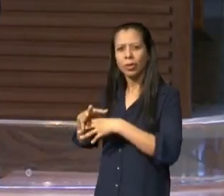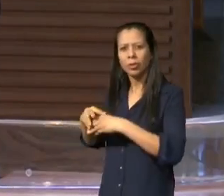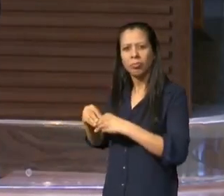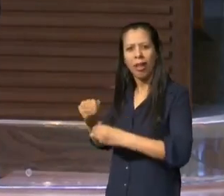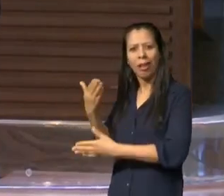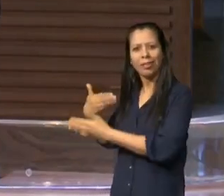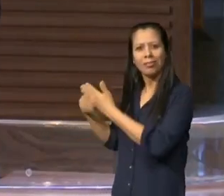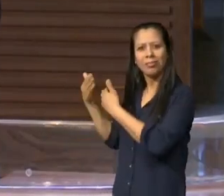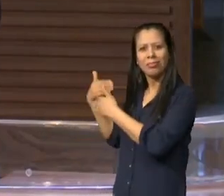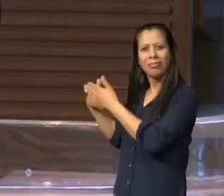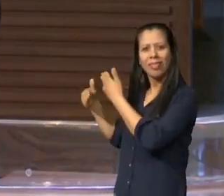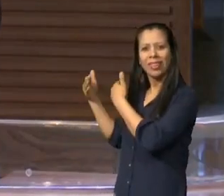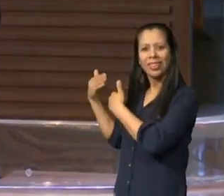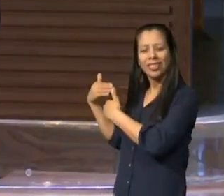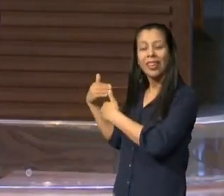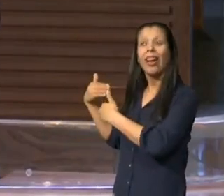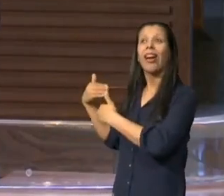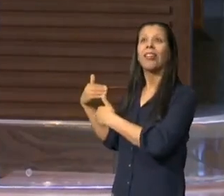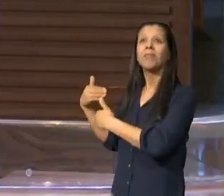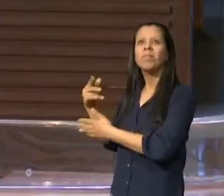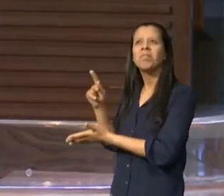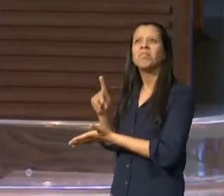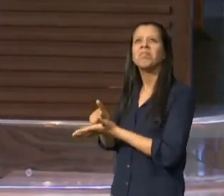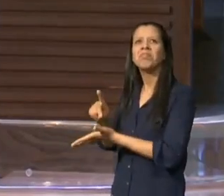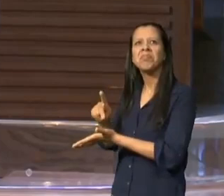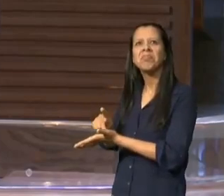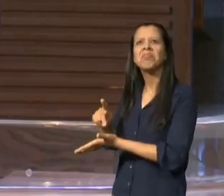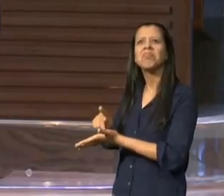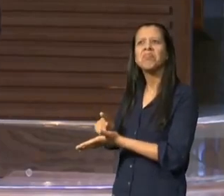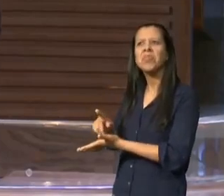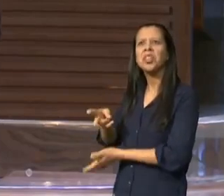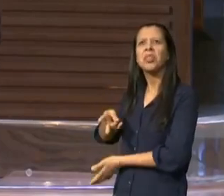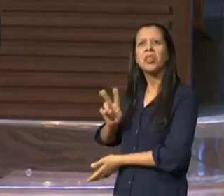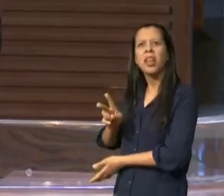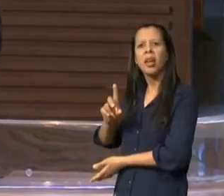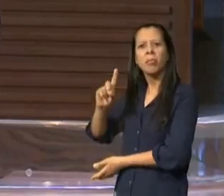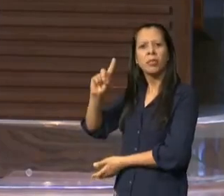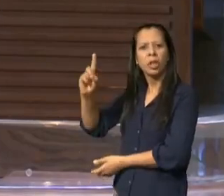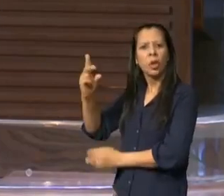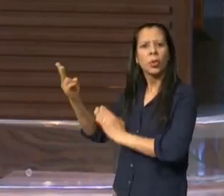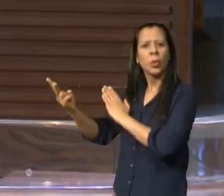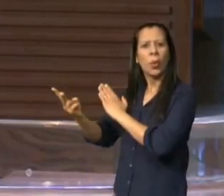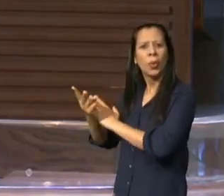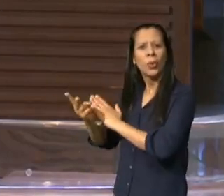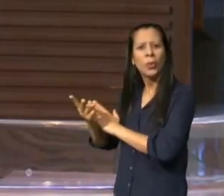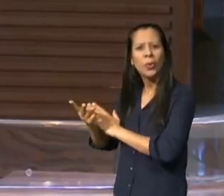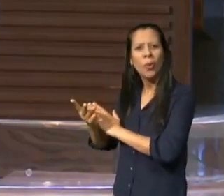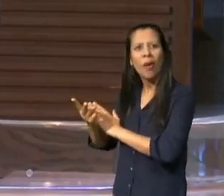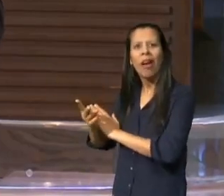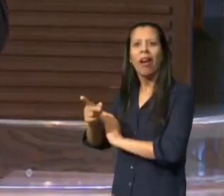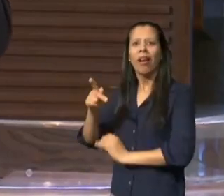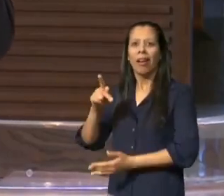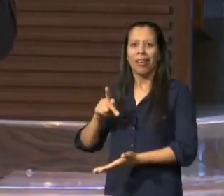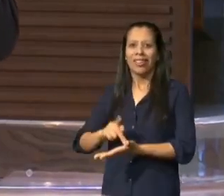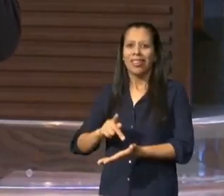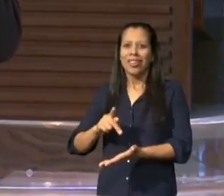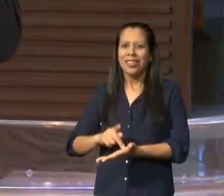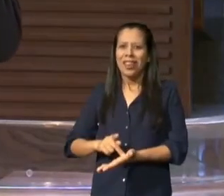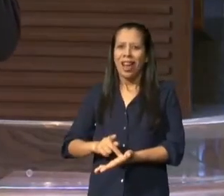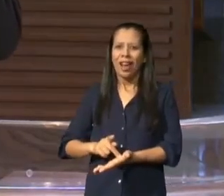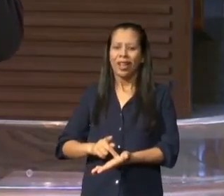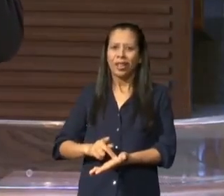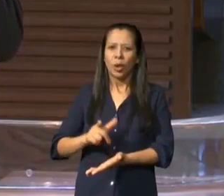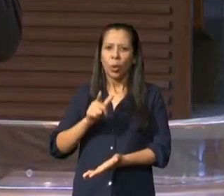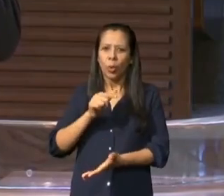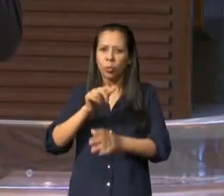por mera coincidência ele era capaz de abrir o mar assim como ele era capaz